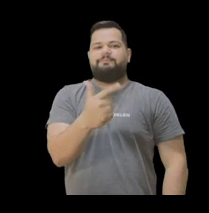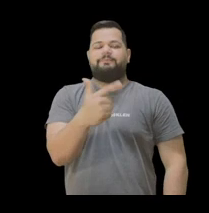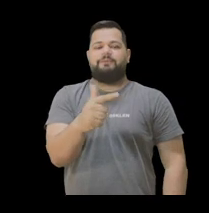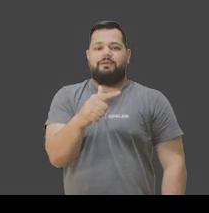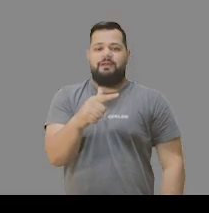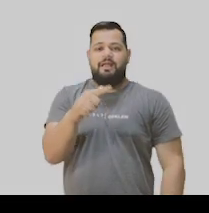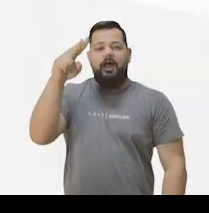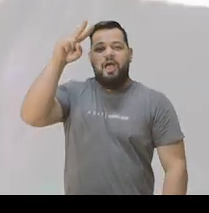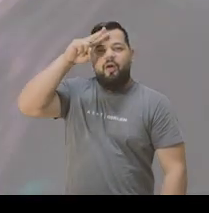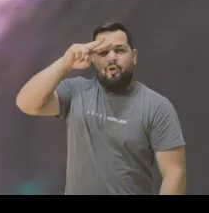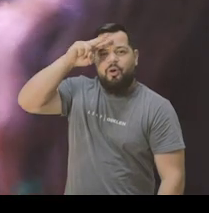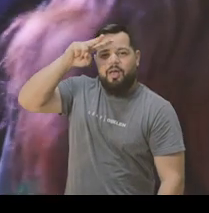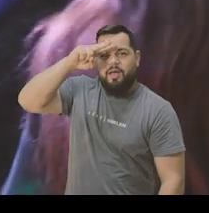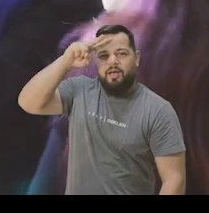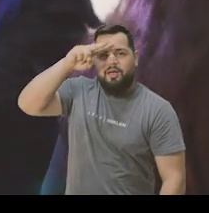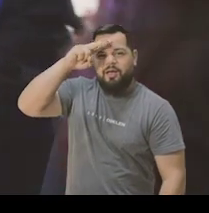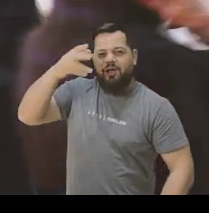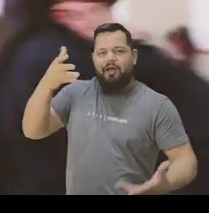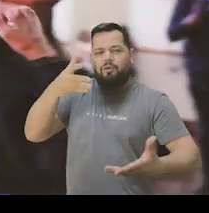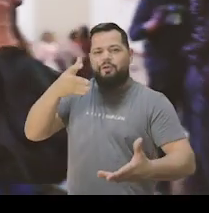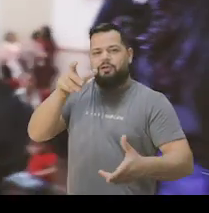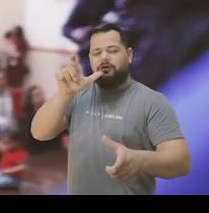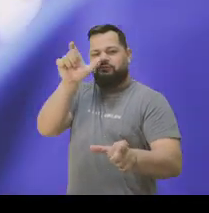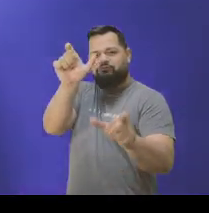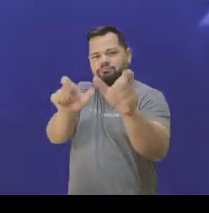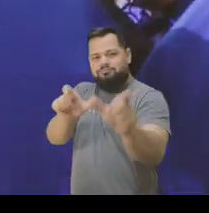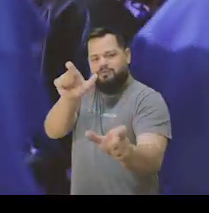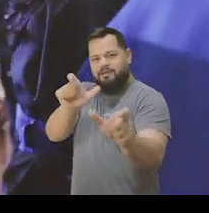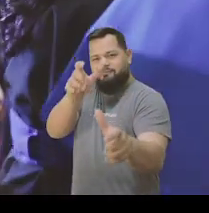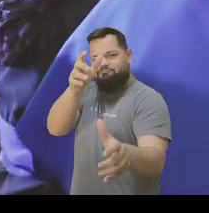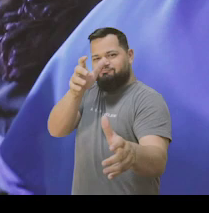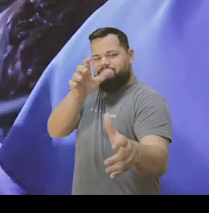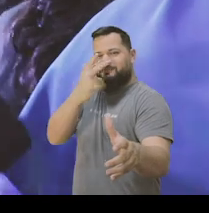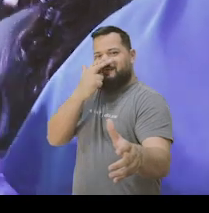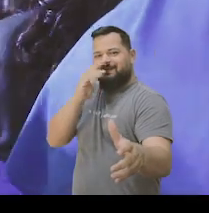Minha vida está dentro de outras vidas.